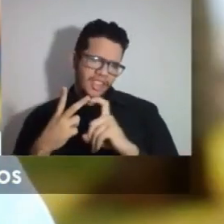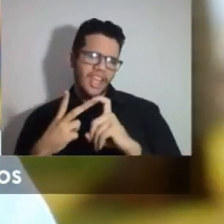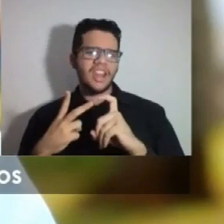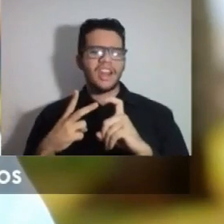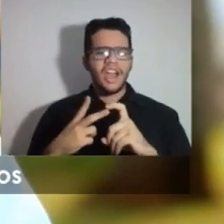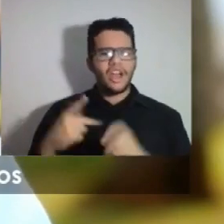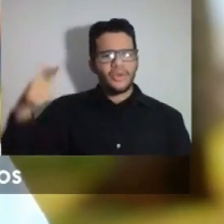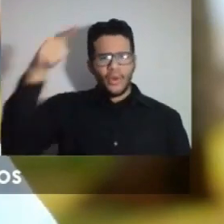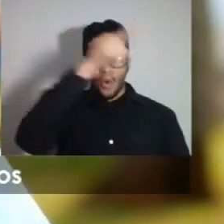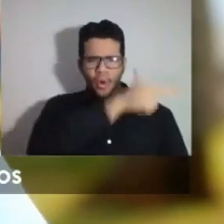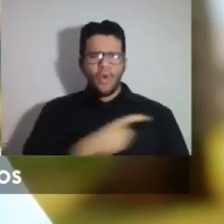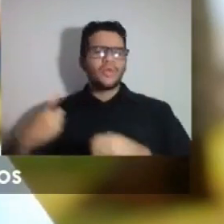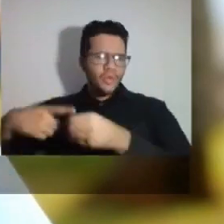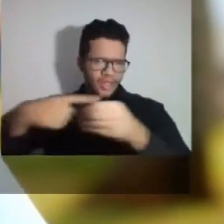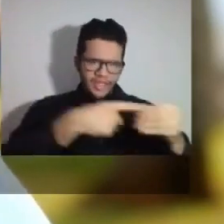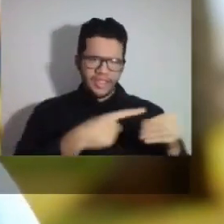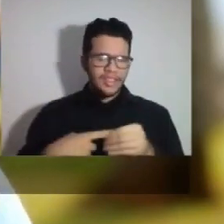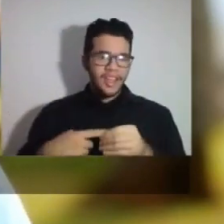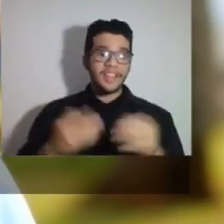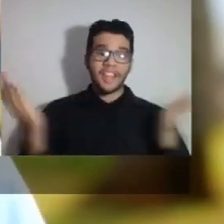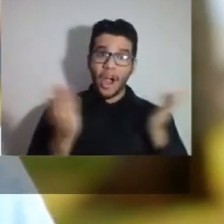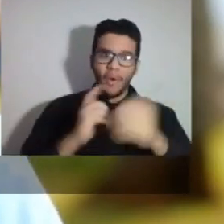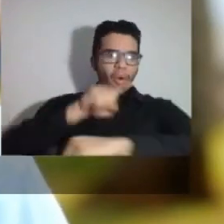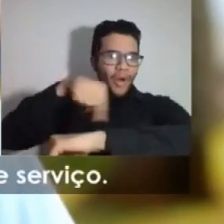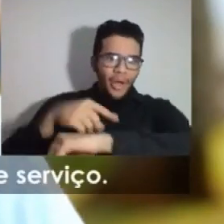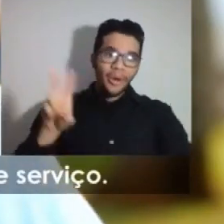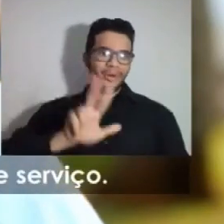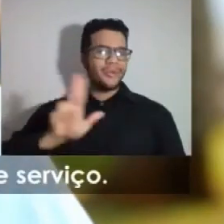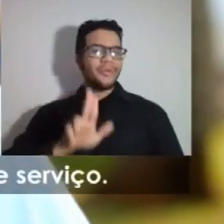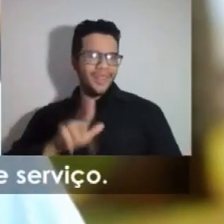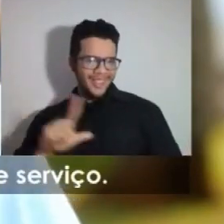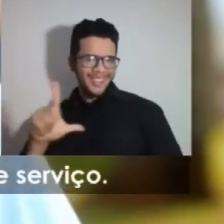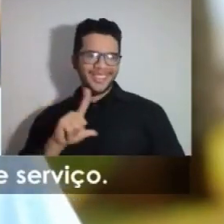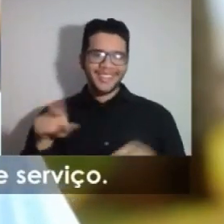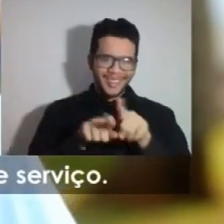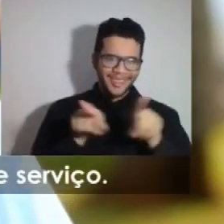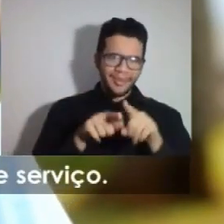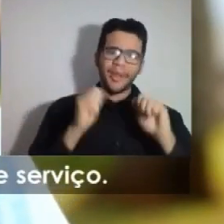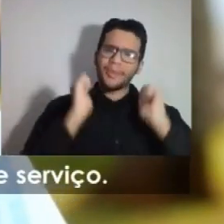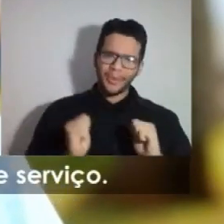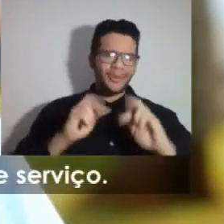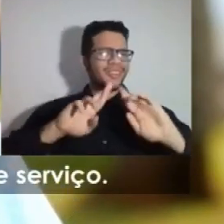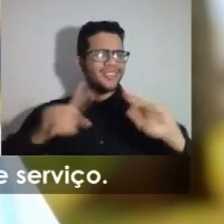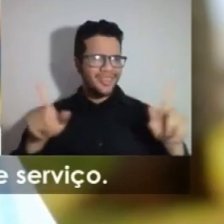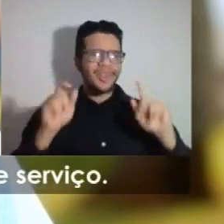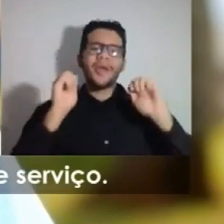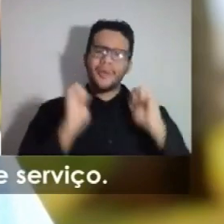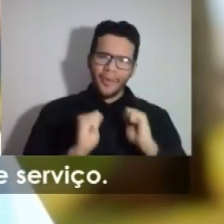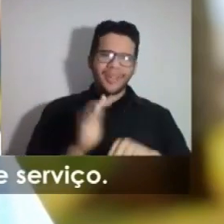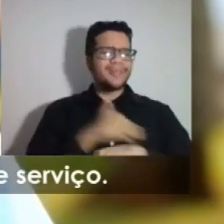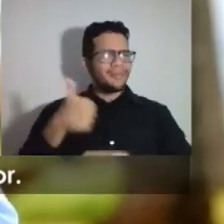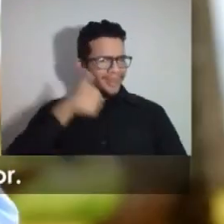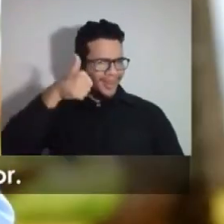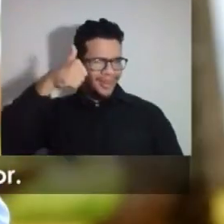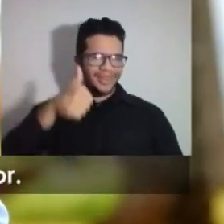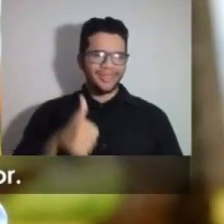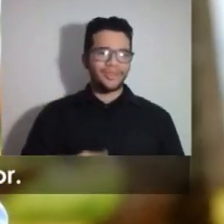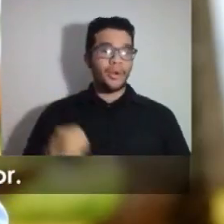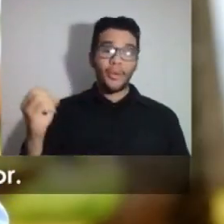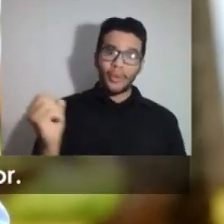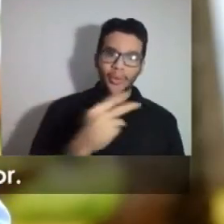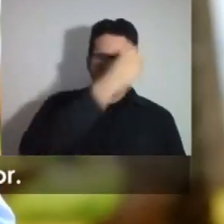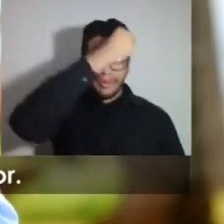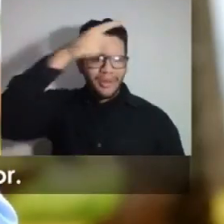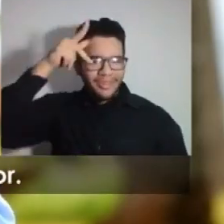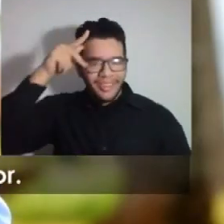hospitais públicos veterinários em outros municípios E chegou a hora de Uberlândia contar com esse serviço Dá para ser